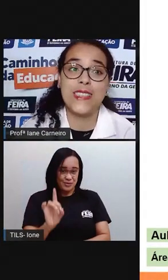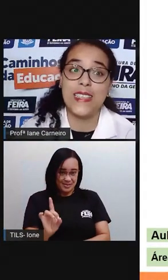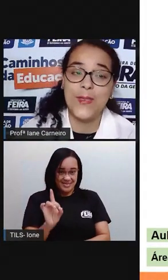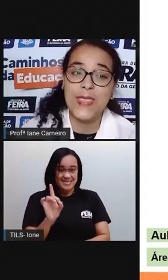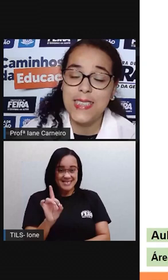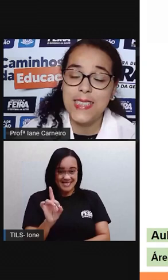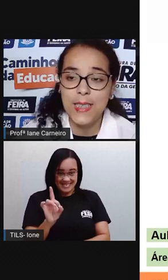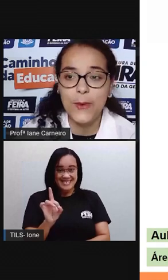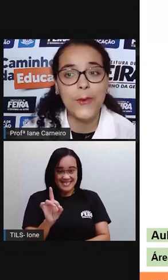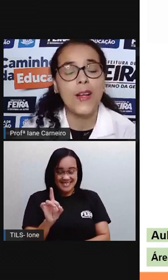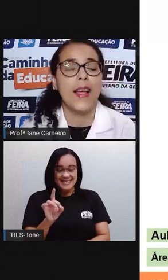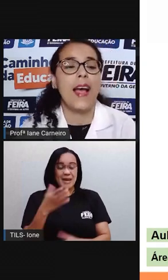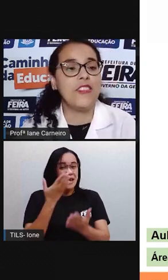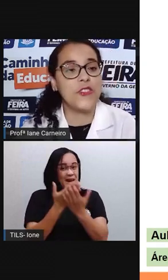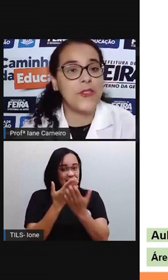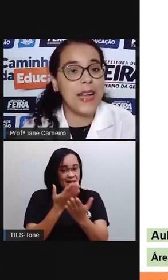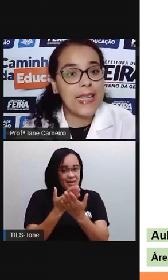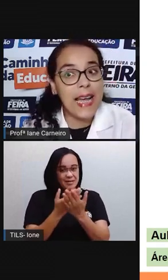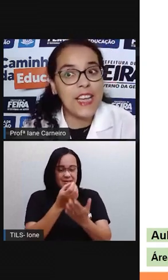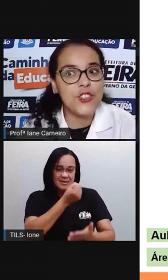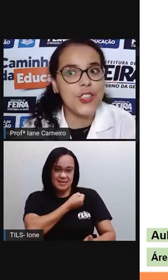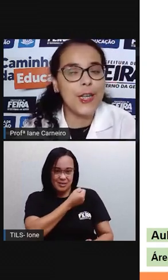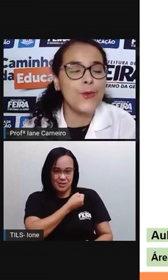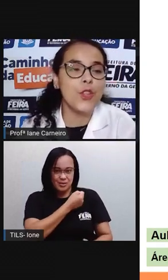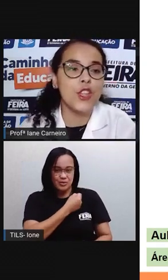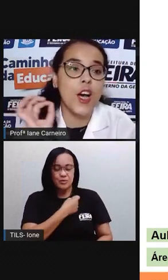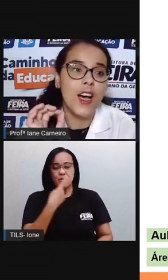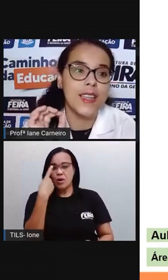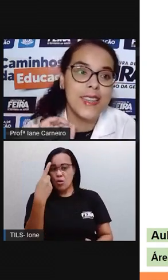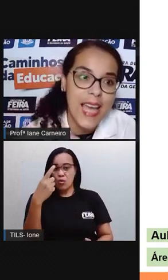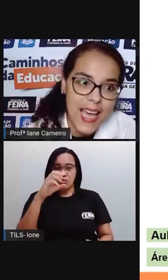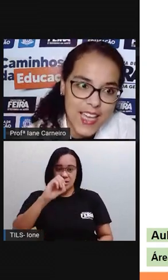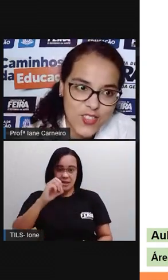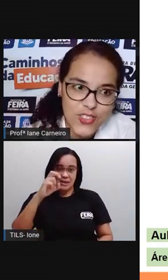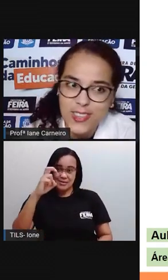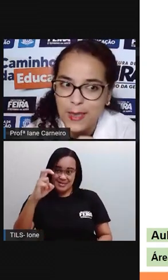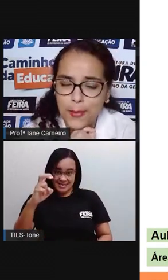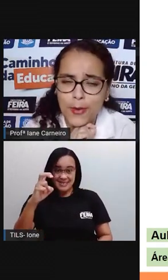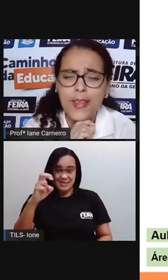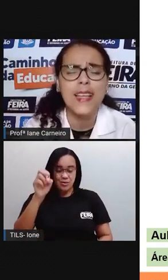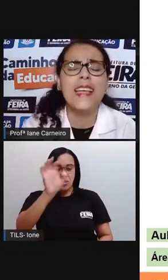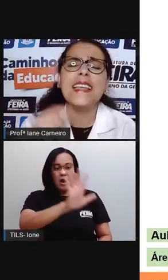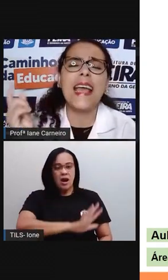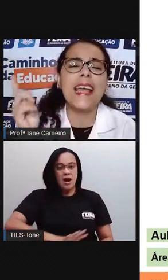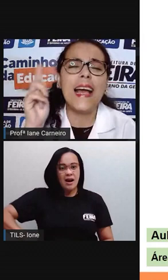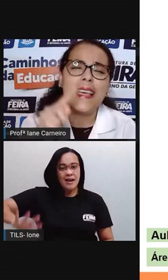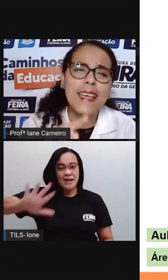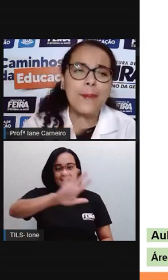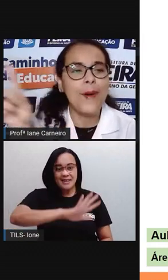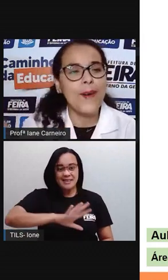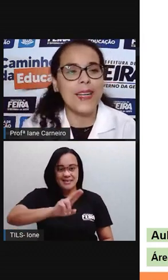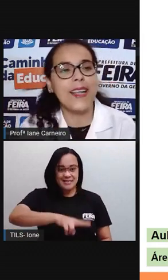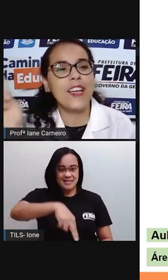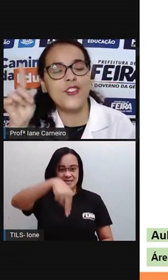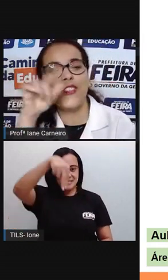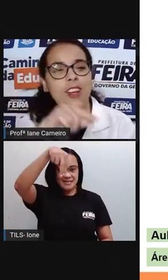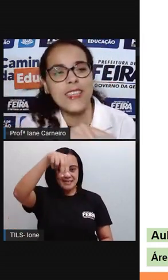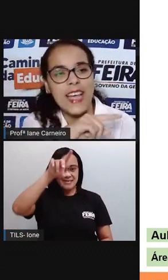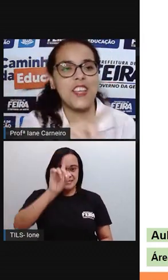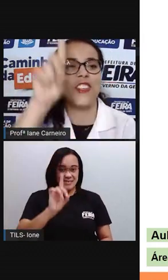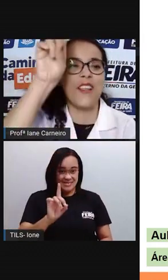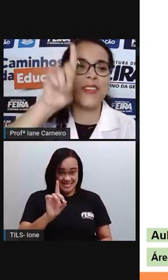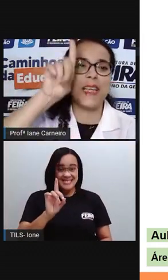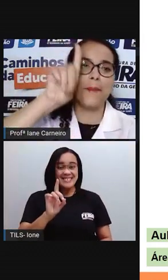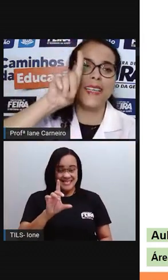de número 105. A gente vai falar da região Nordeste, tá bom? Quem aí mora na região